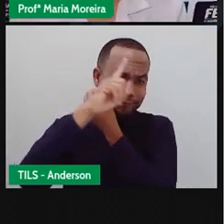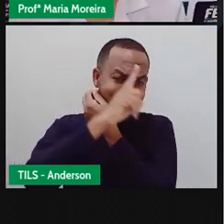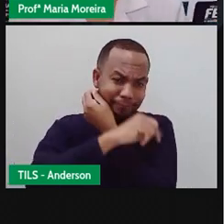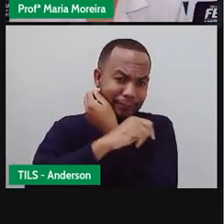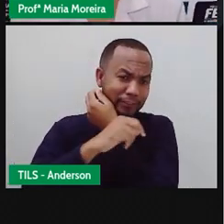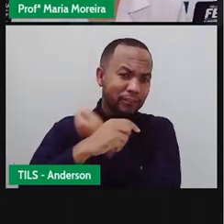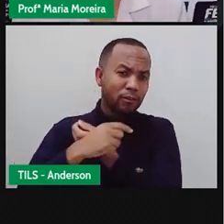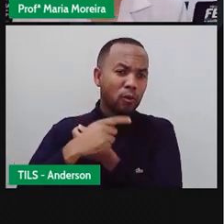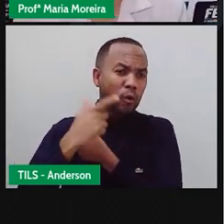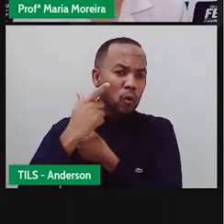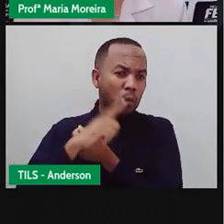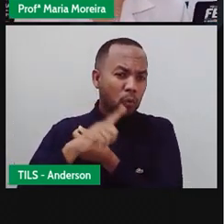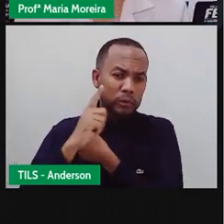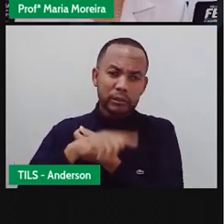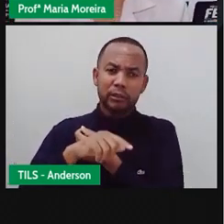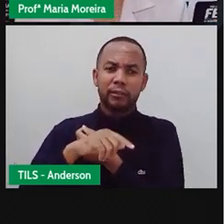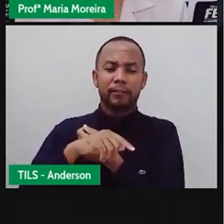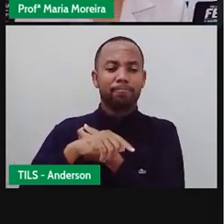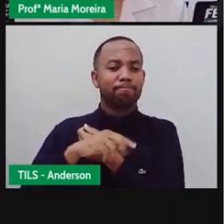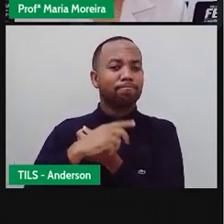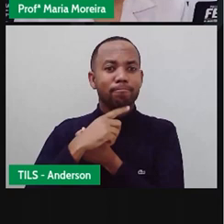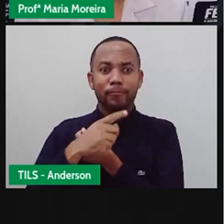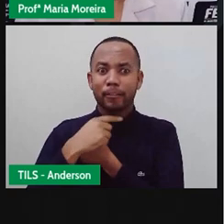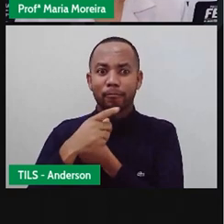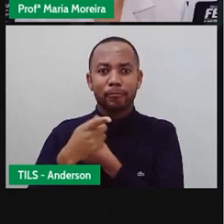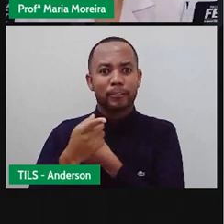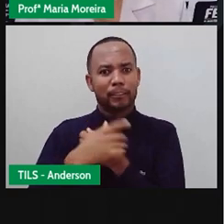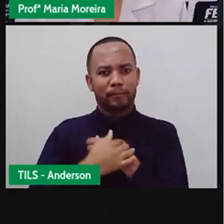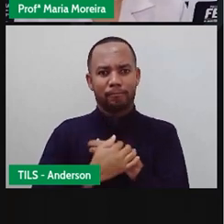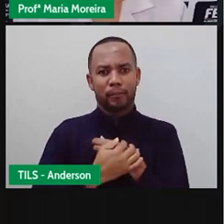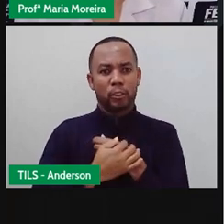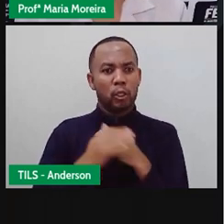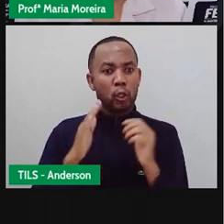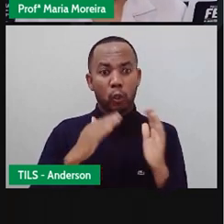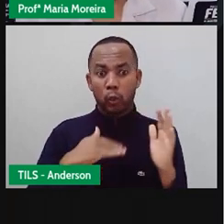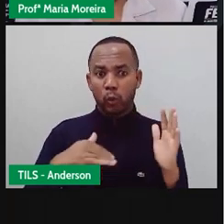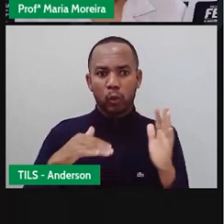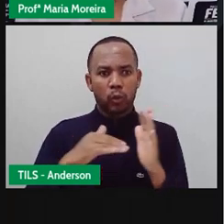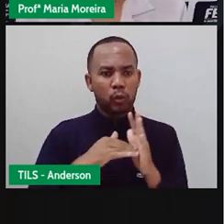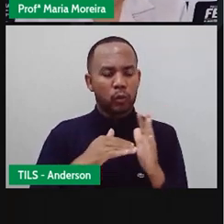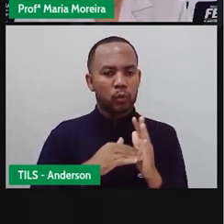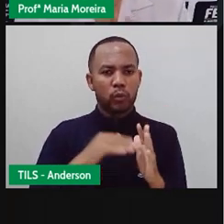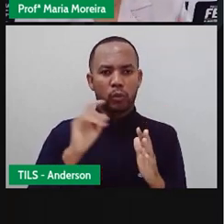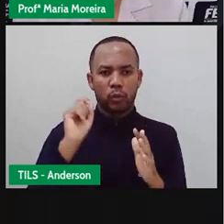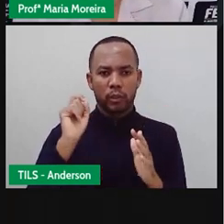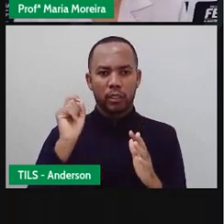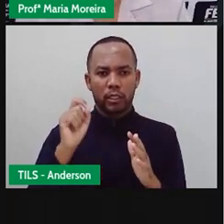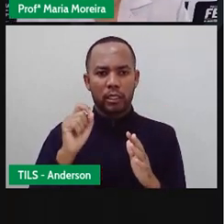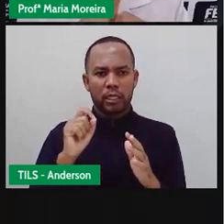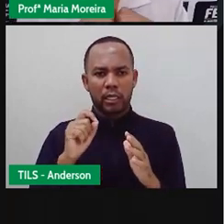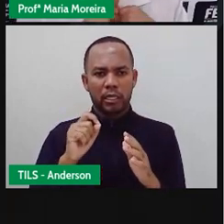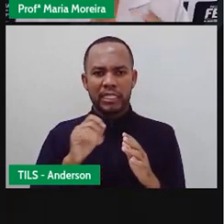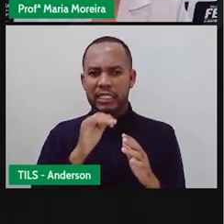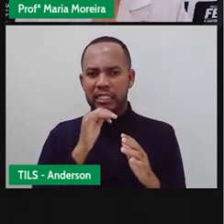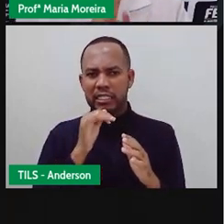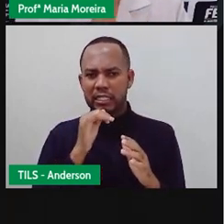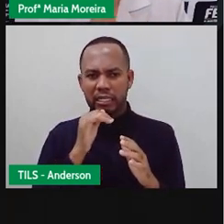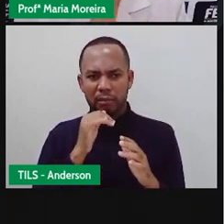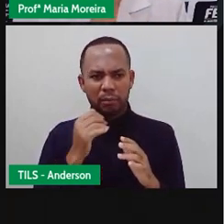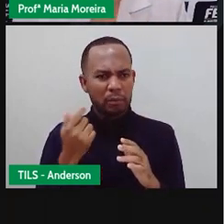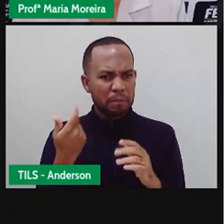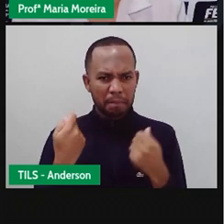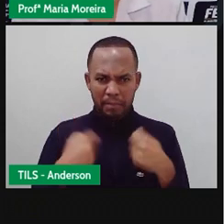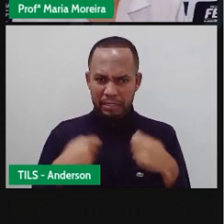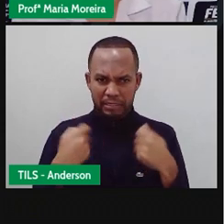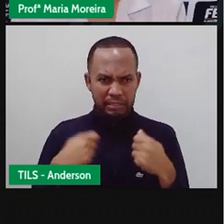certo? E normalmente são irreversíveis Quer dizer que todos são, né? Sem tratamento, sem cirurgia?